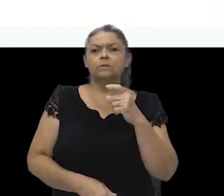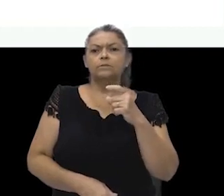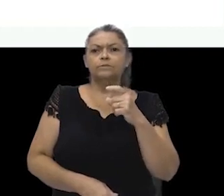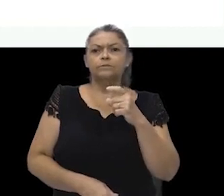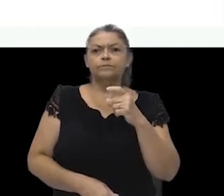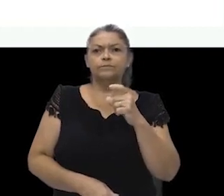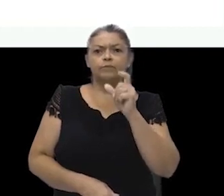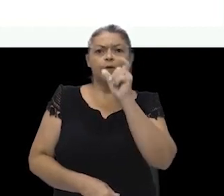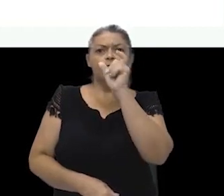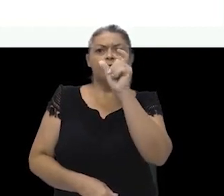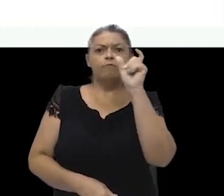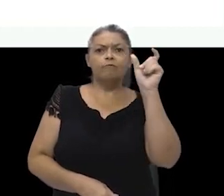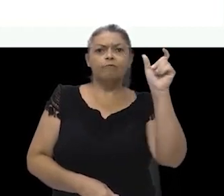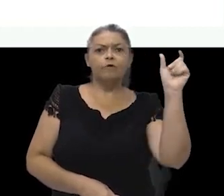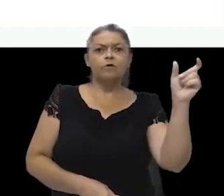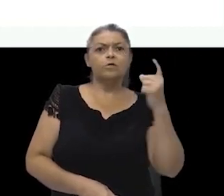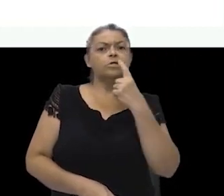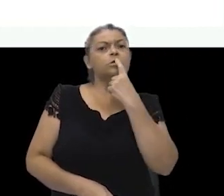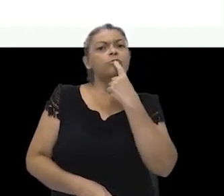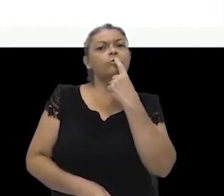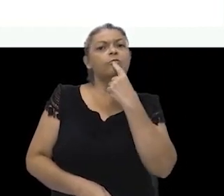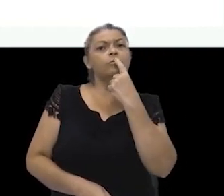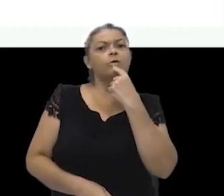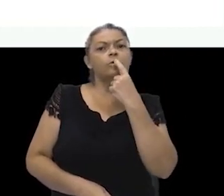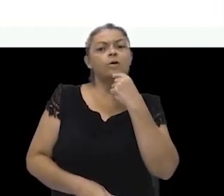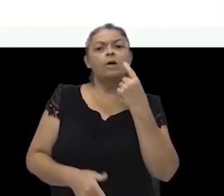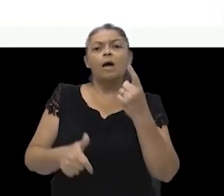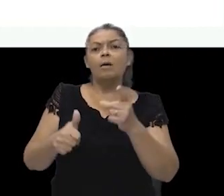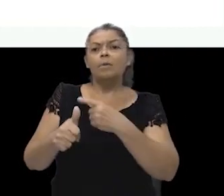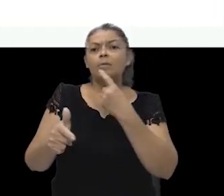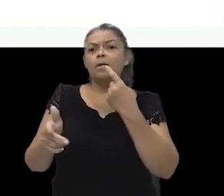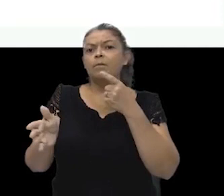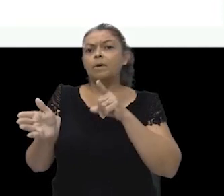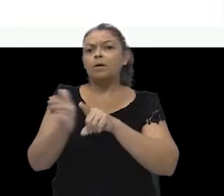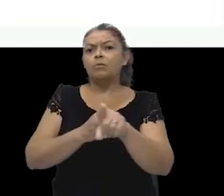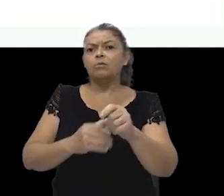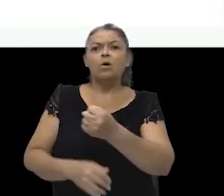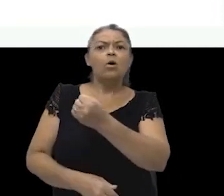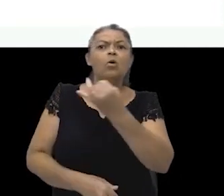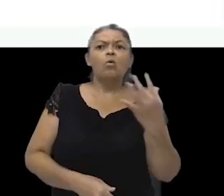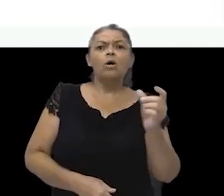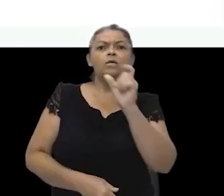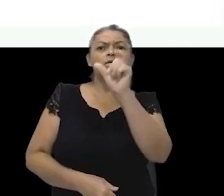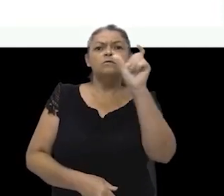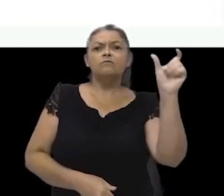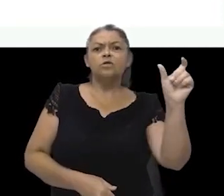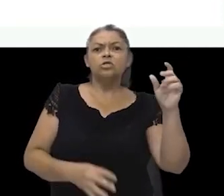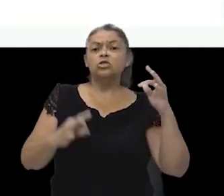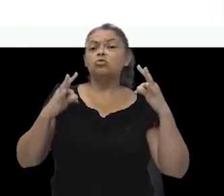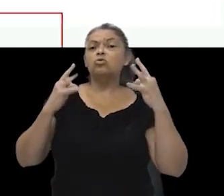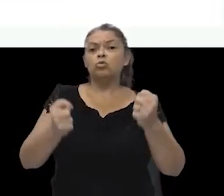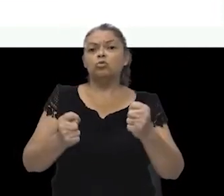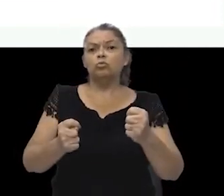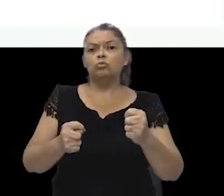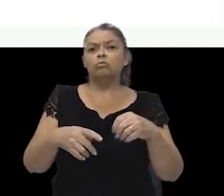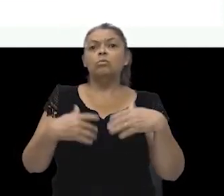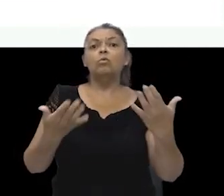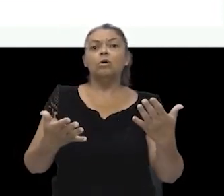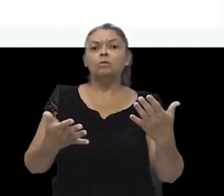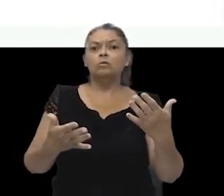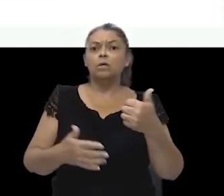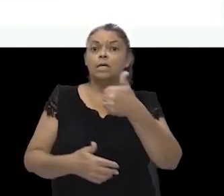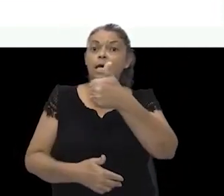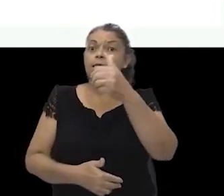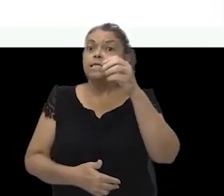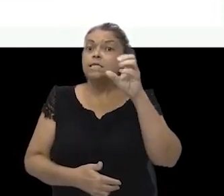E a primeira pergunta que se faz é a seguinte. Quantas fichas são ao todo? Bem, ao todo são 10